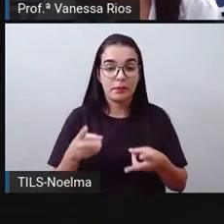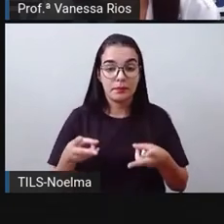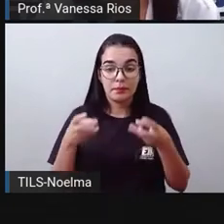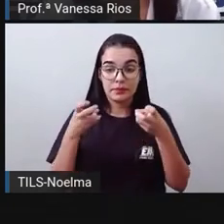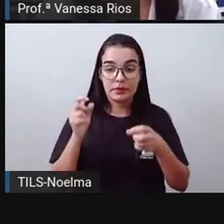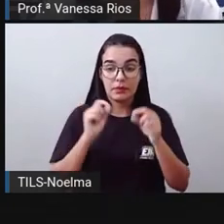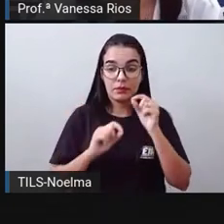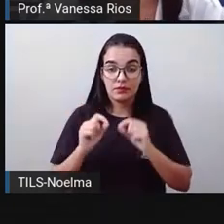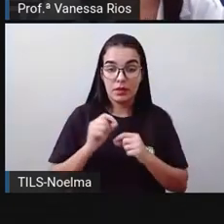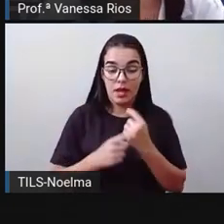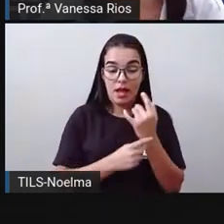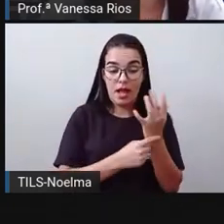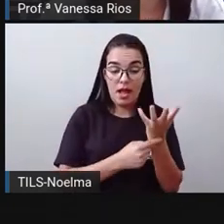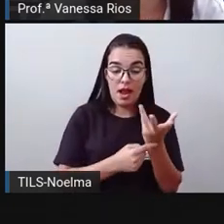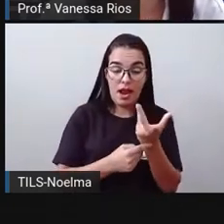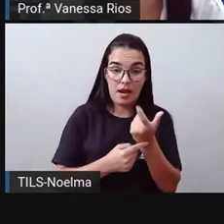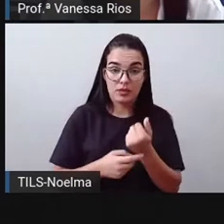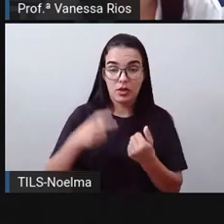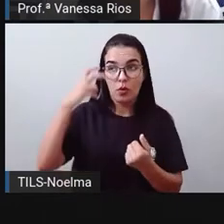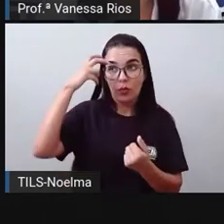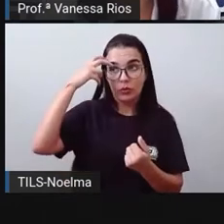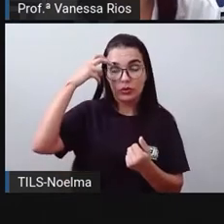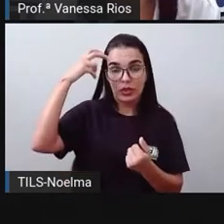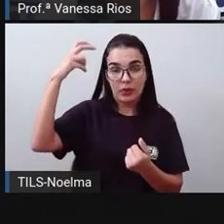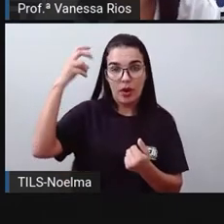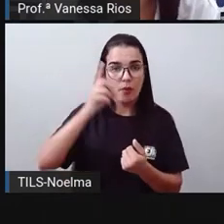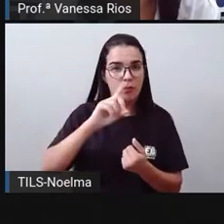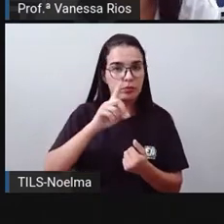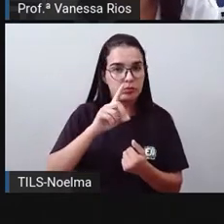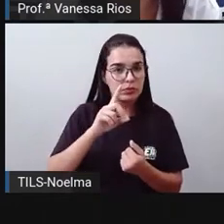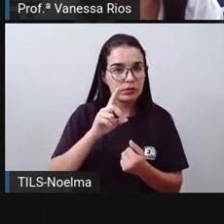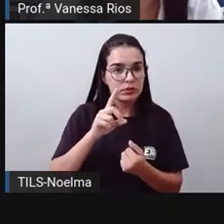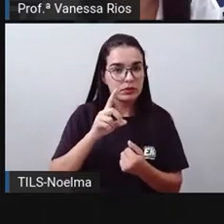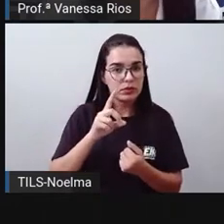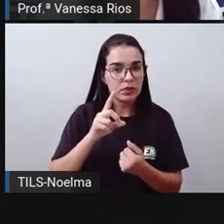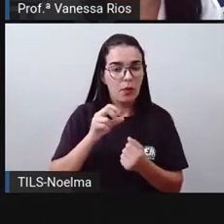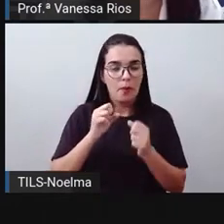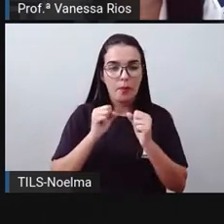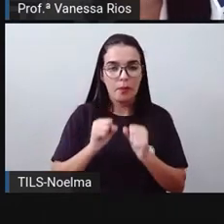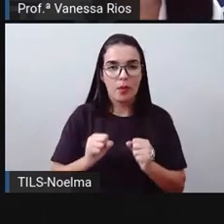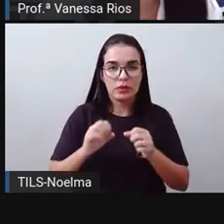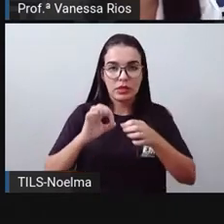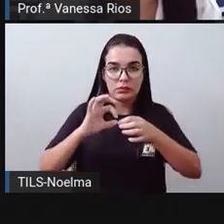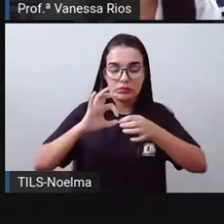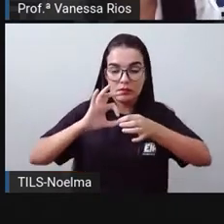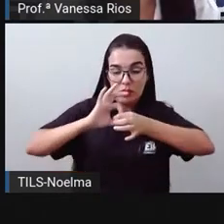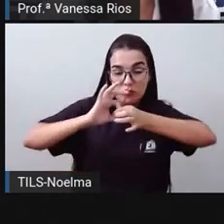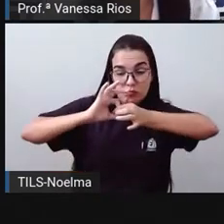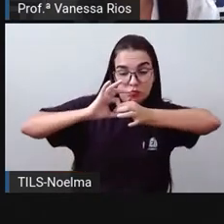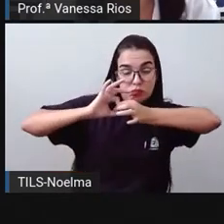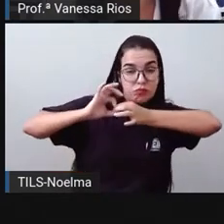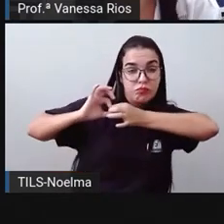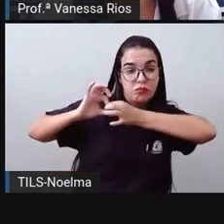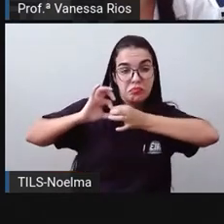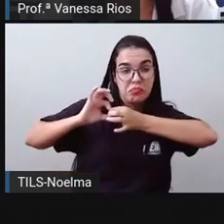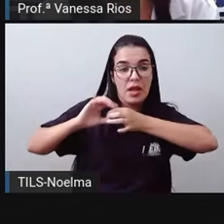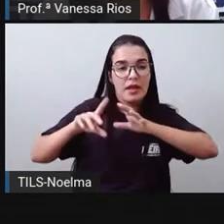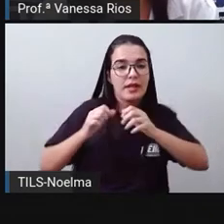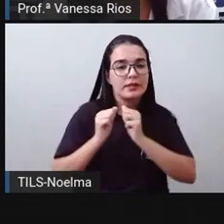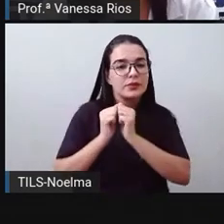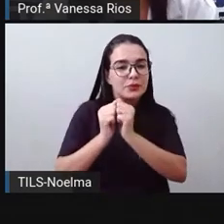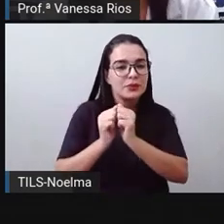cultura são indissociáveis, ou seja, elas andam juntinhas aí, mas possuem definições, possuem